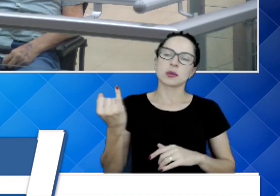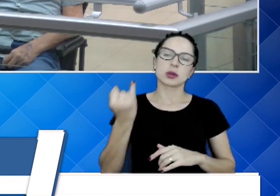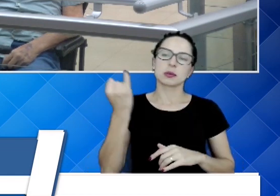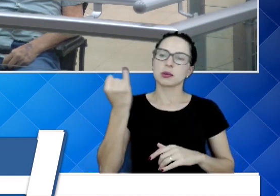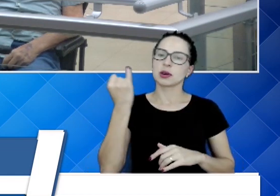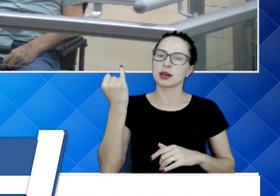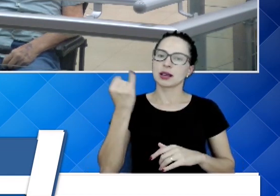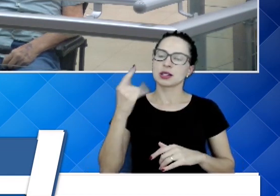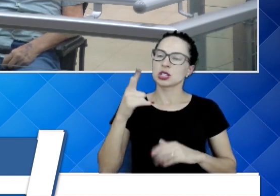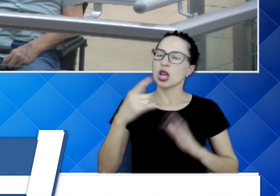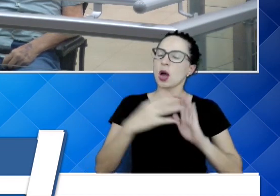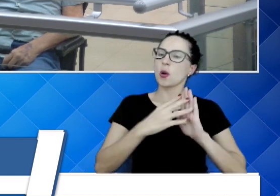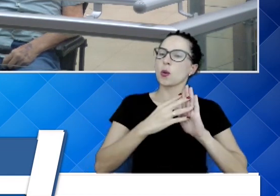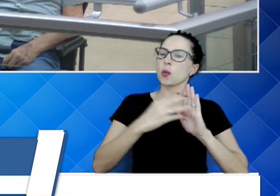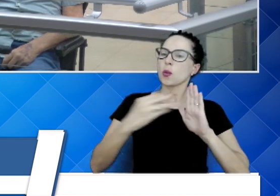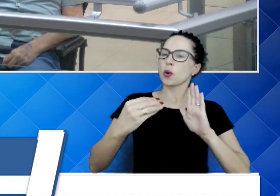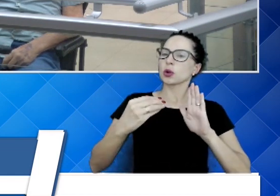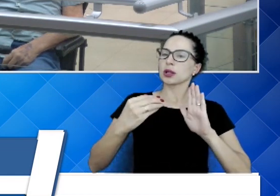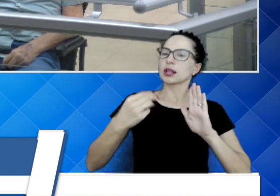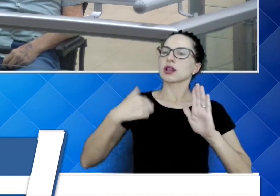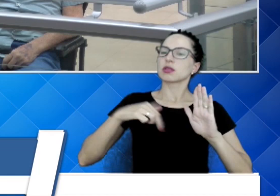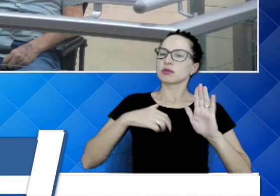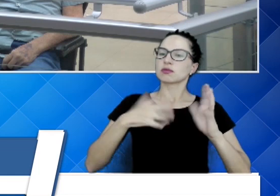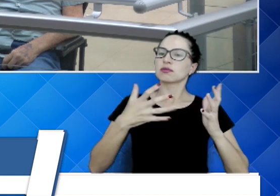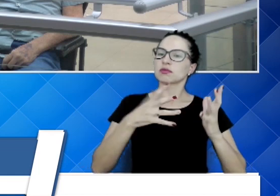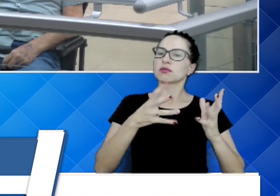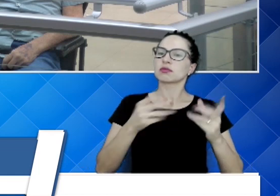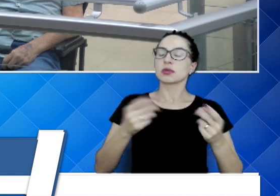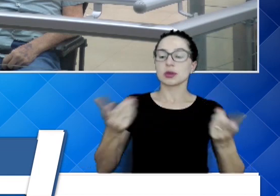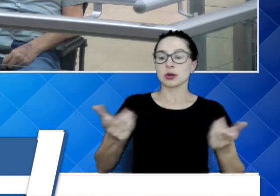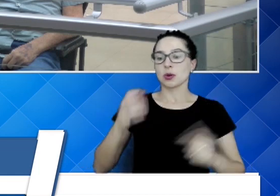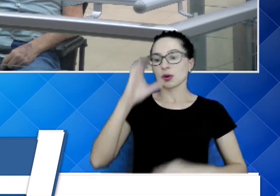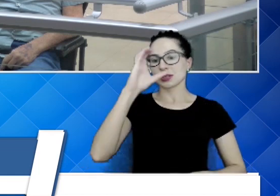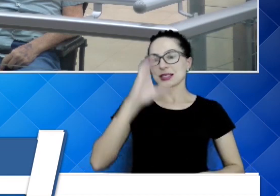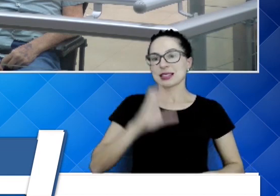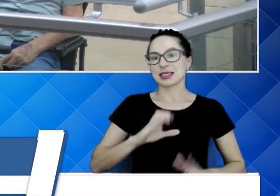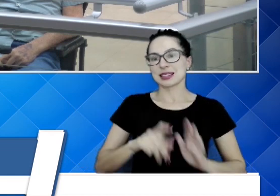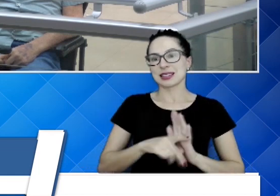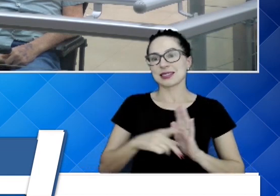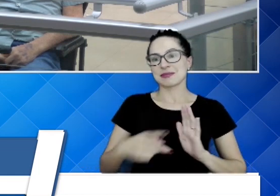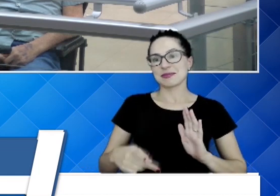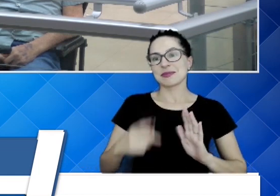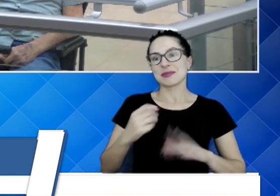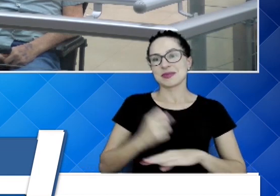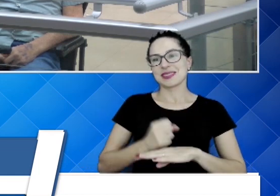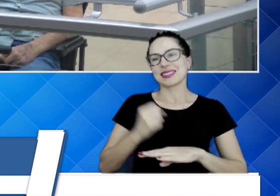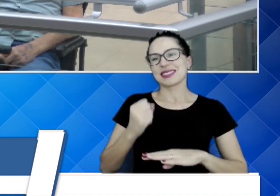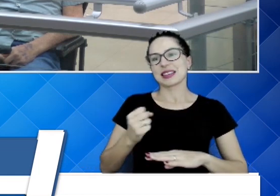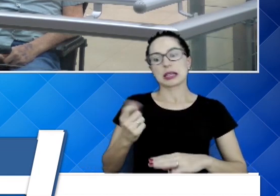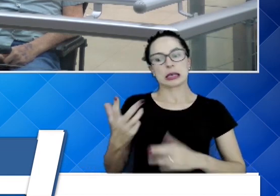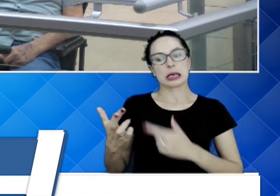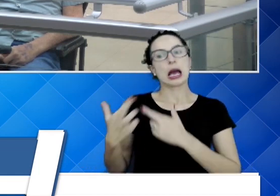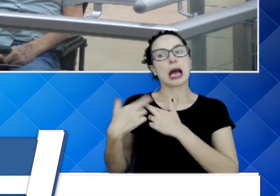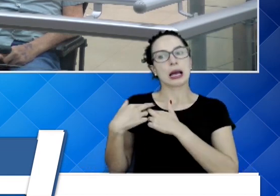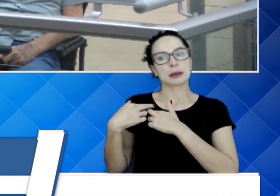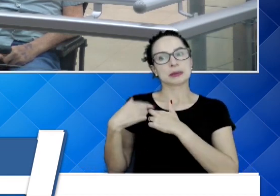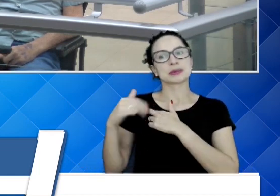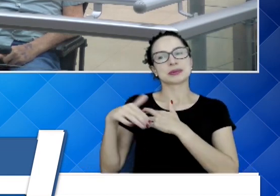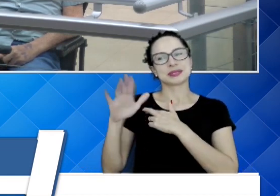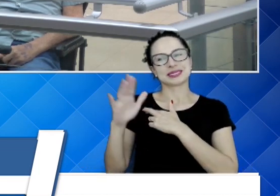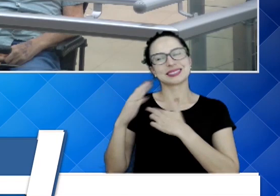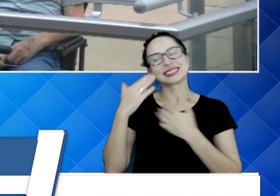exemplo a ser seguido e hoje é um cidadão francano que aumenta um pouquinho mais a responsabilidade do senhor. Obrigado.